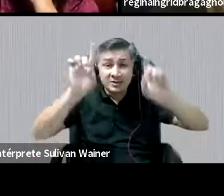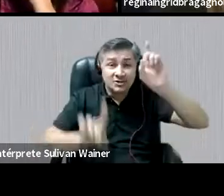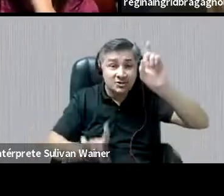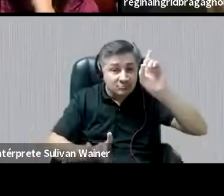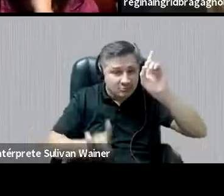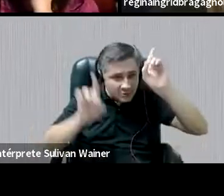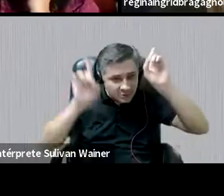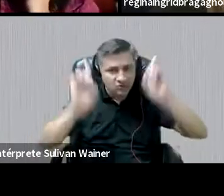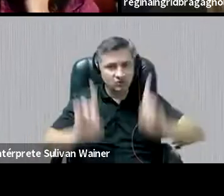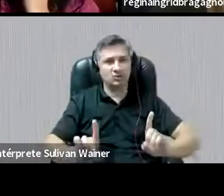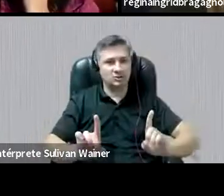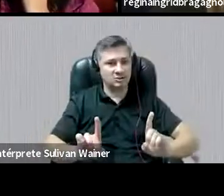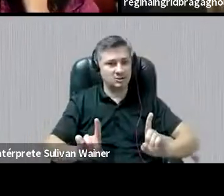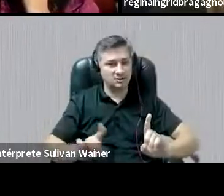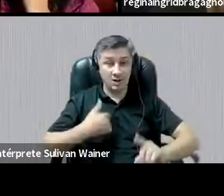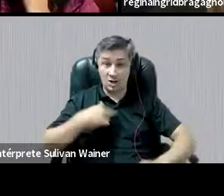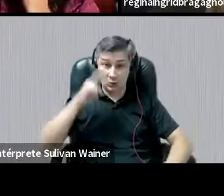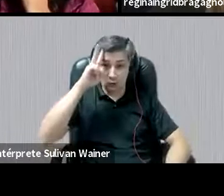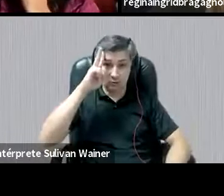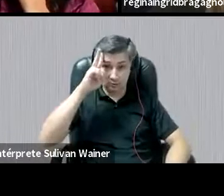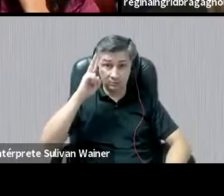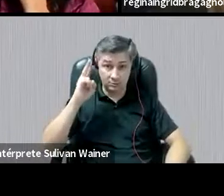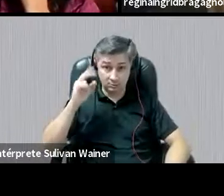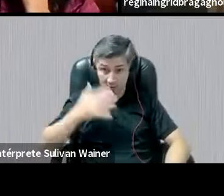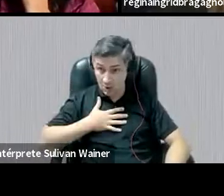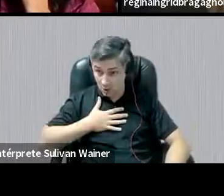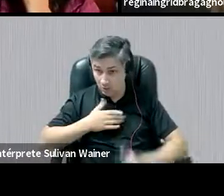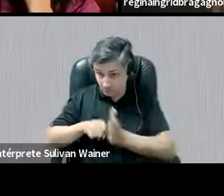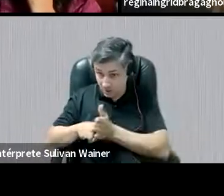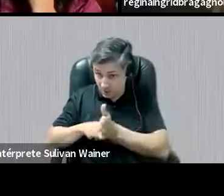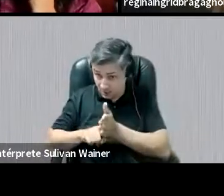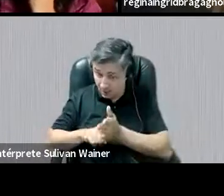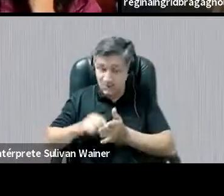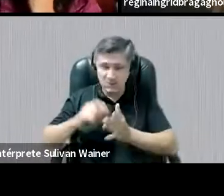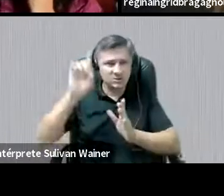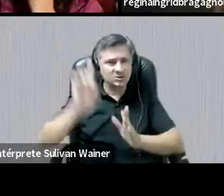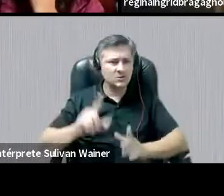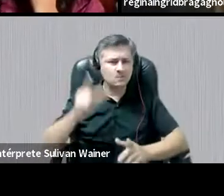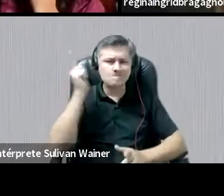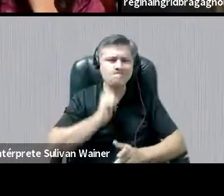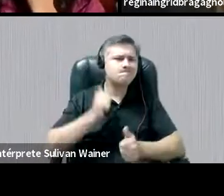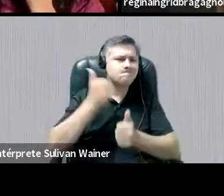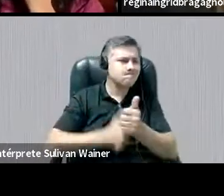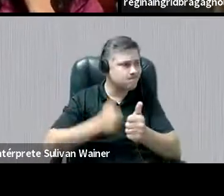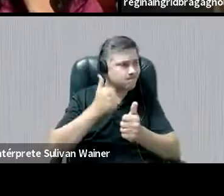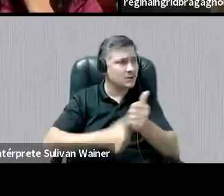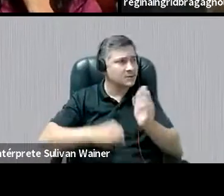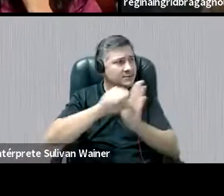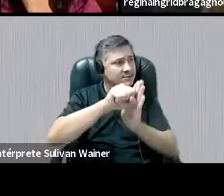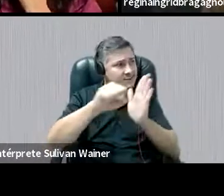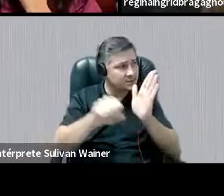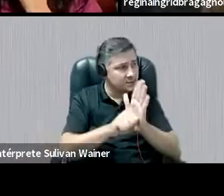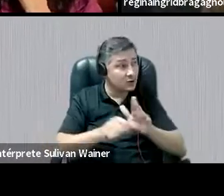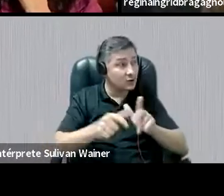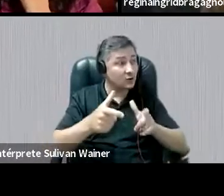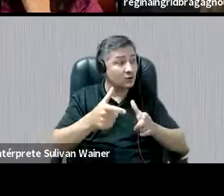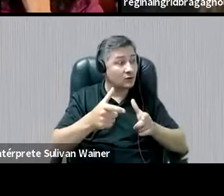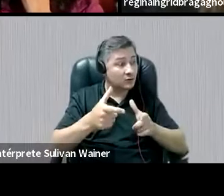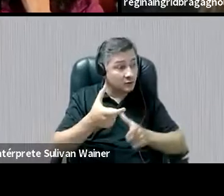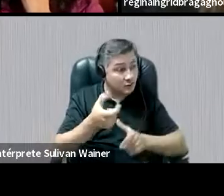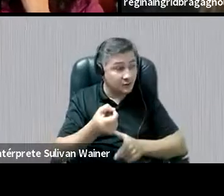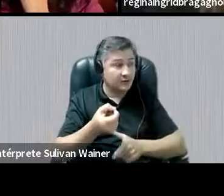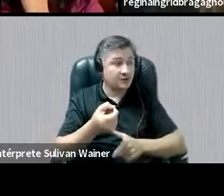Para terminar, e como historiadora, eles foram conquistados com muita luta. No século XX, foi um processo,